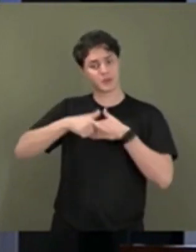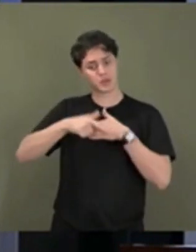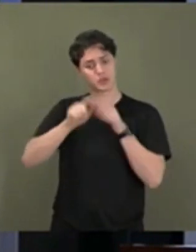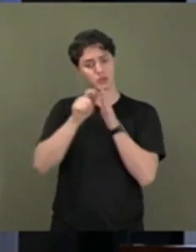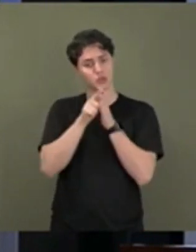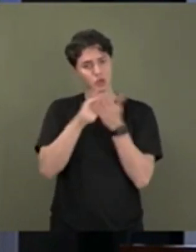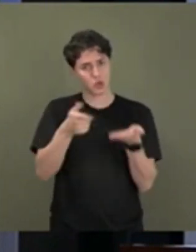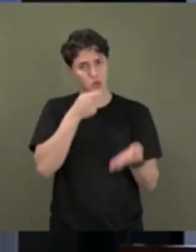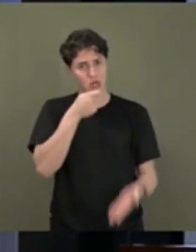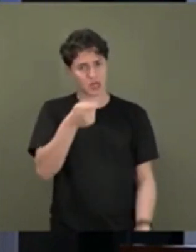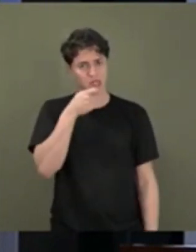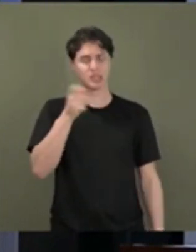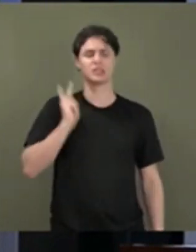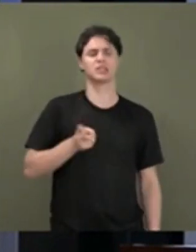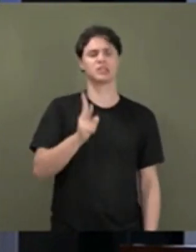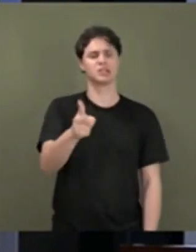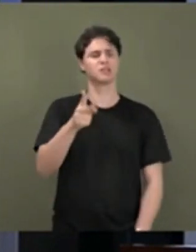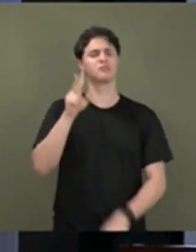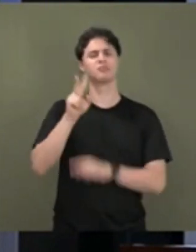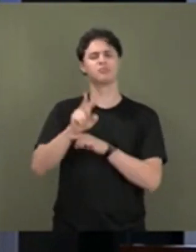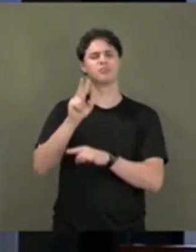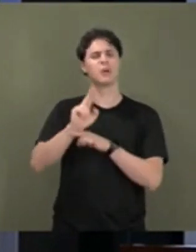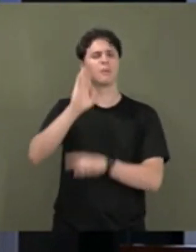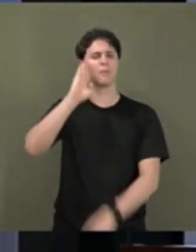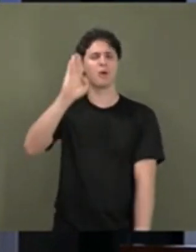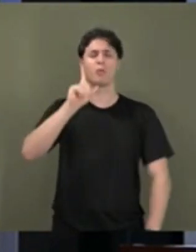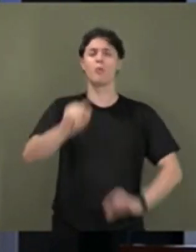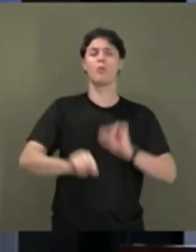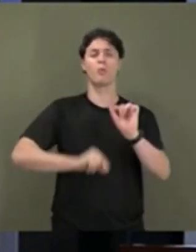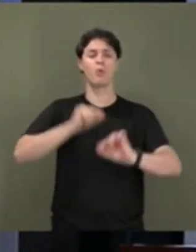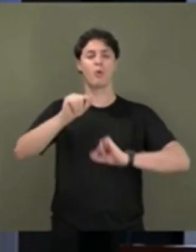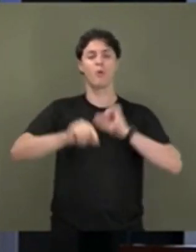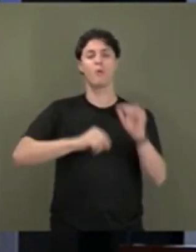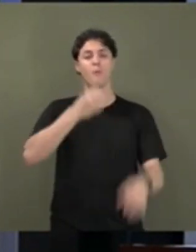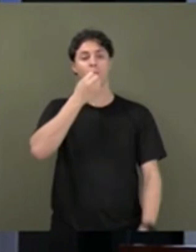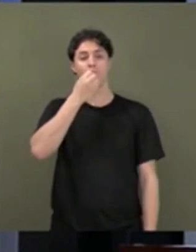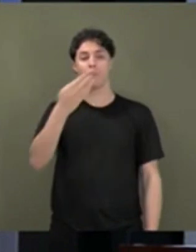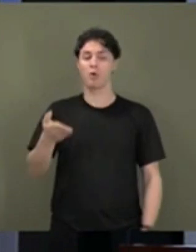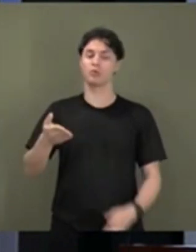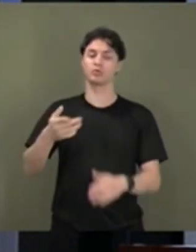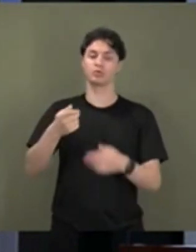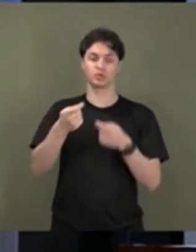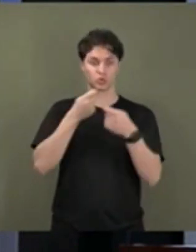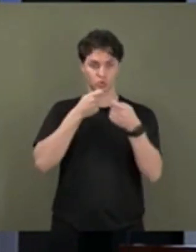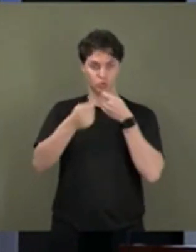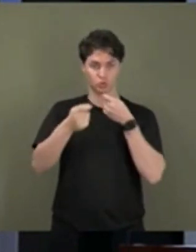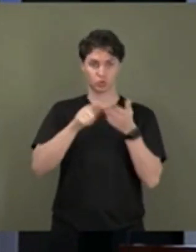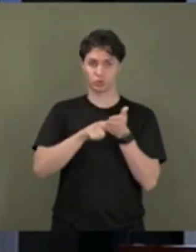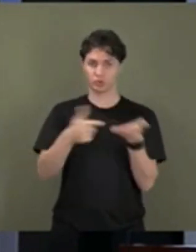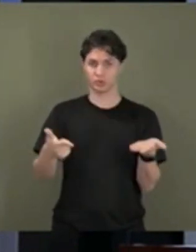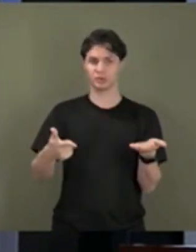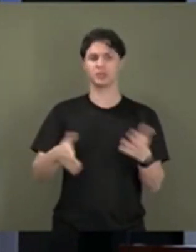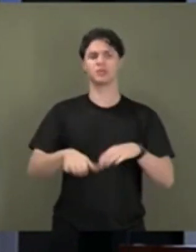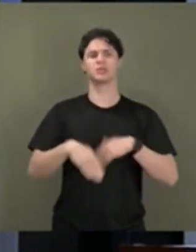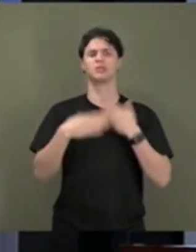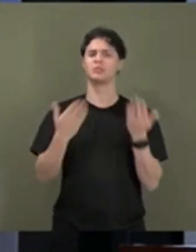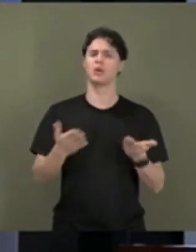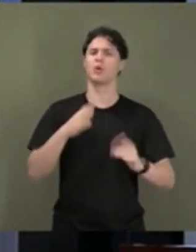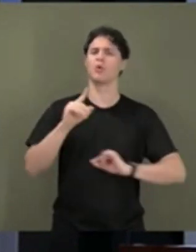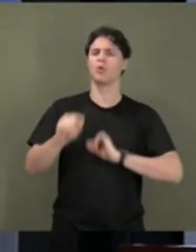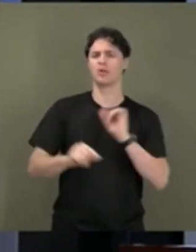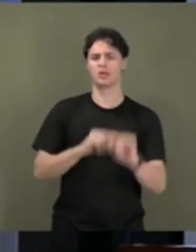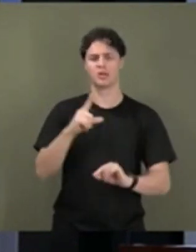sempre defendeu, acima de tudo, o bom jornalismo. E isso que o conduziu à cadeira de seu